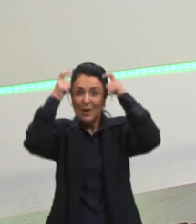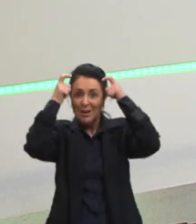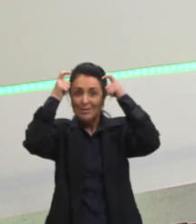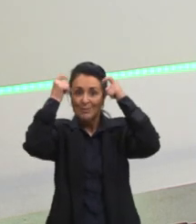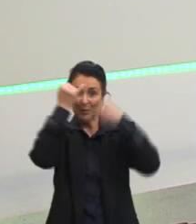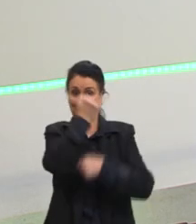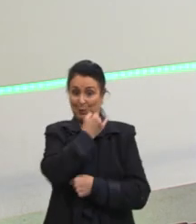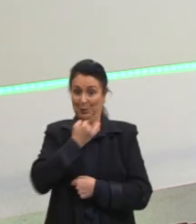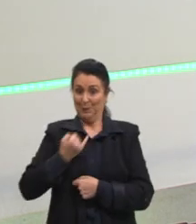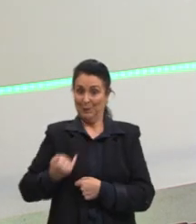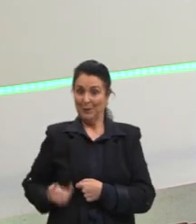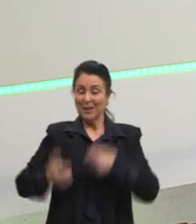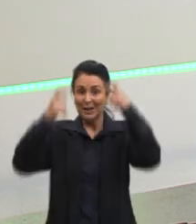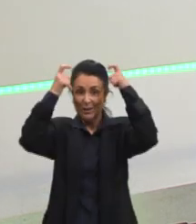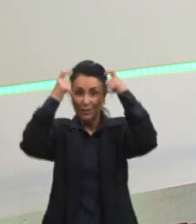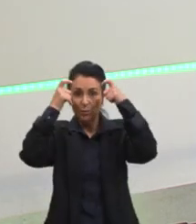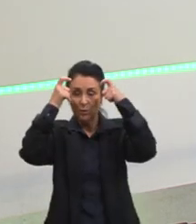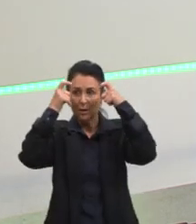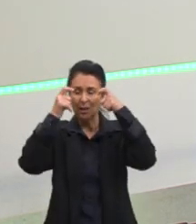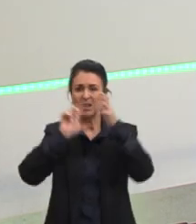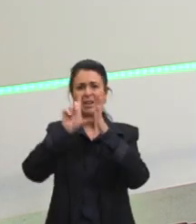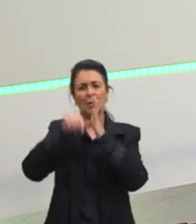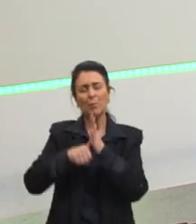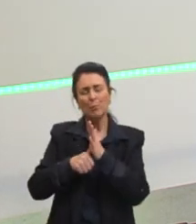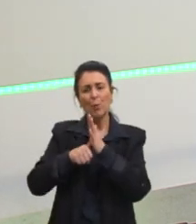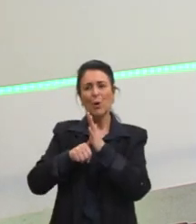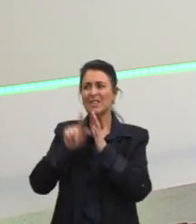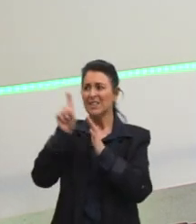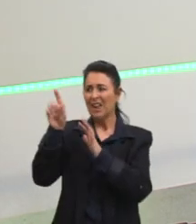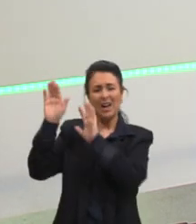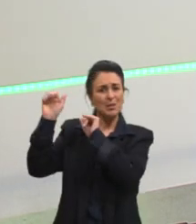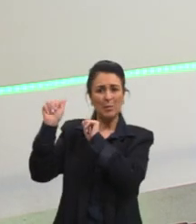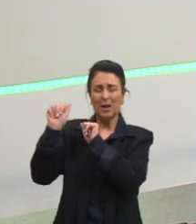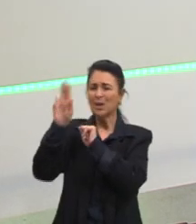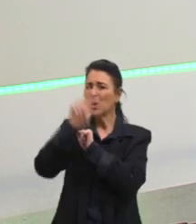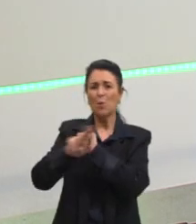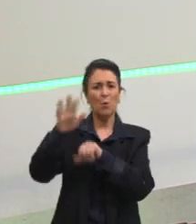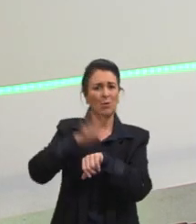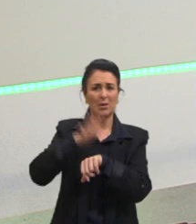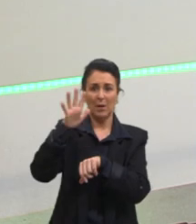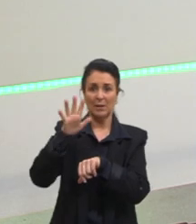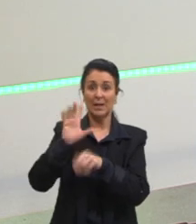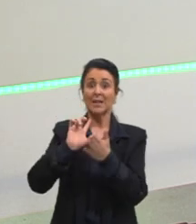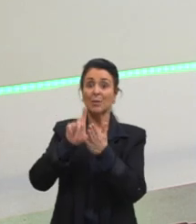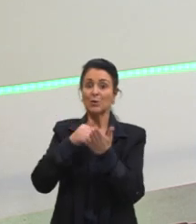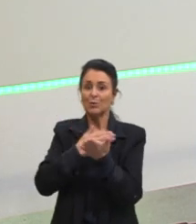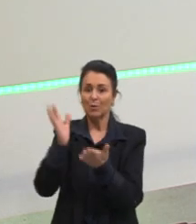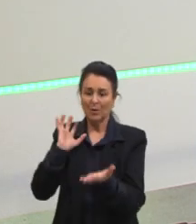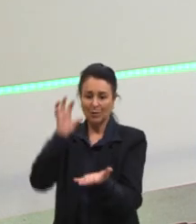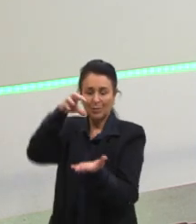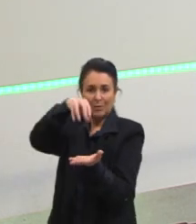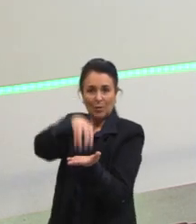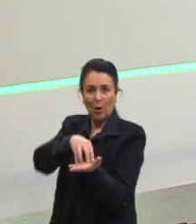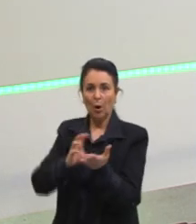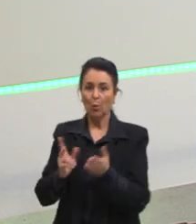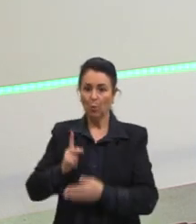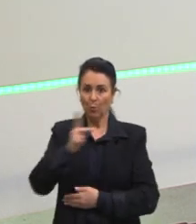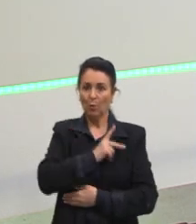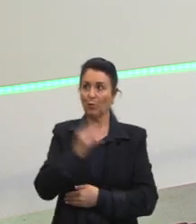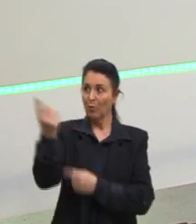anos, isso cai em desuso na Espanha e quando acontece a colonização, os espanhóis que vieram para cá